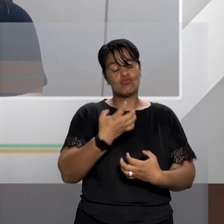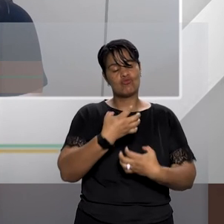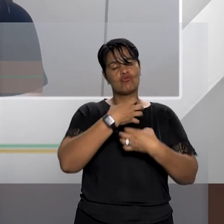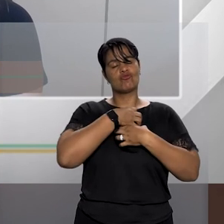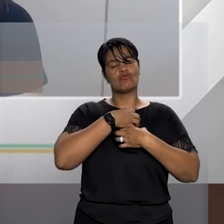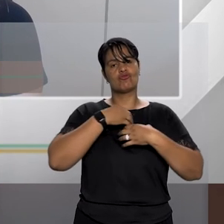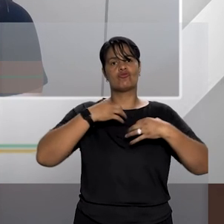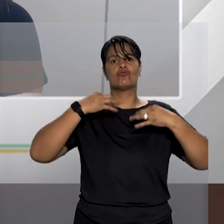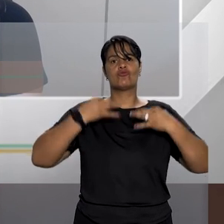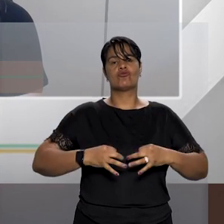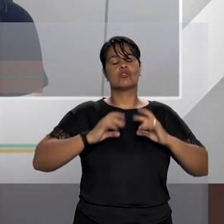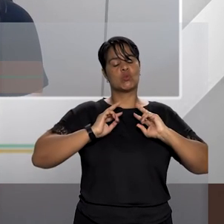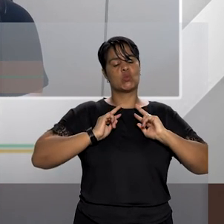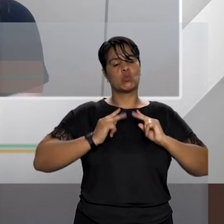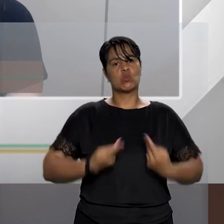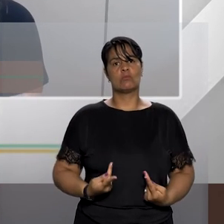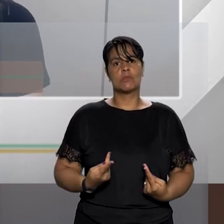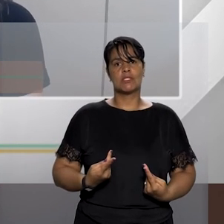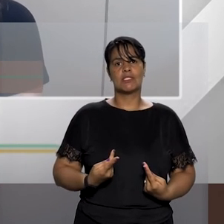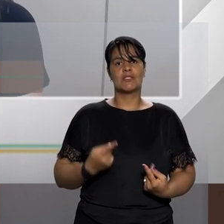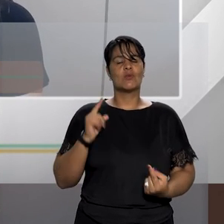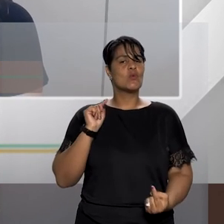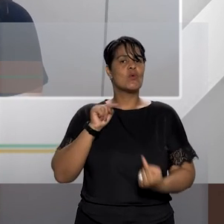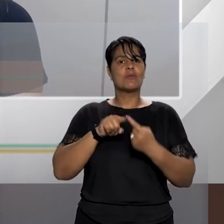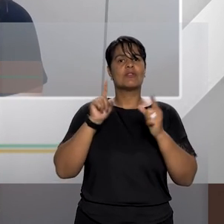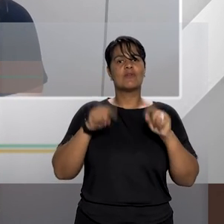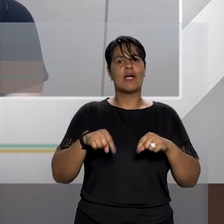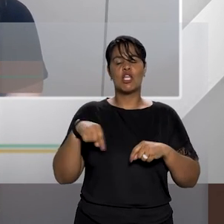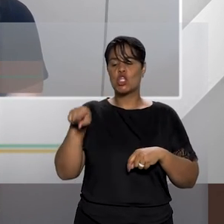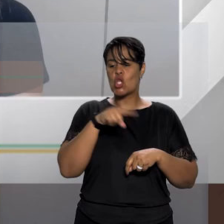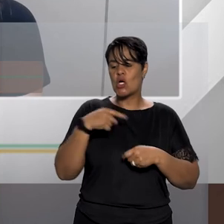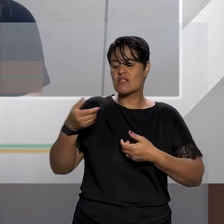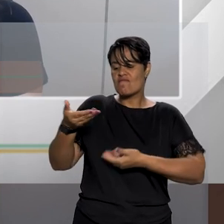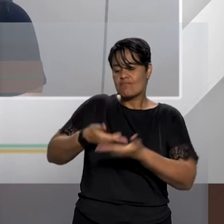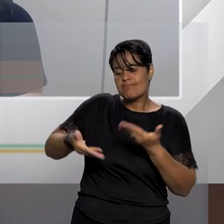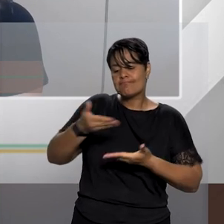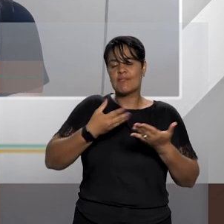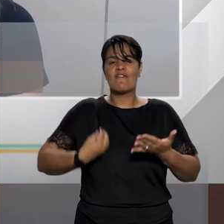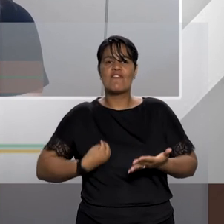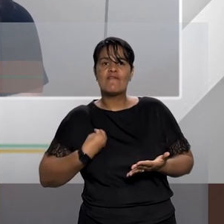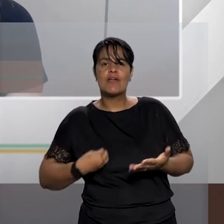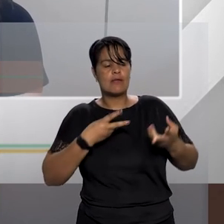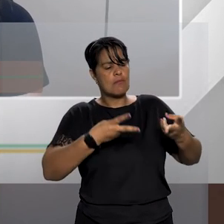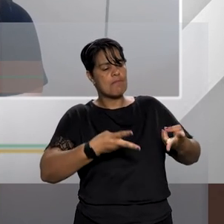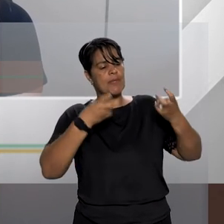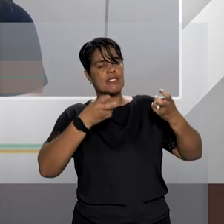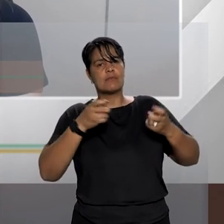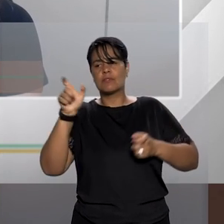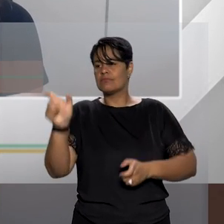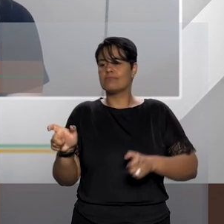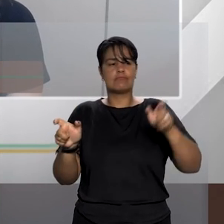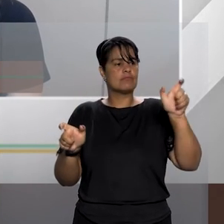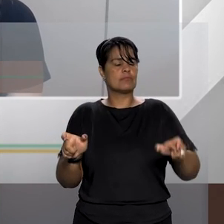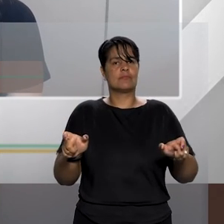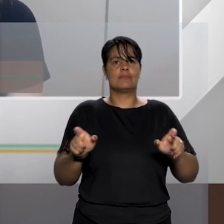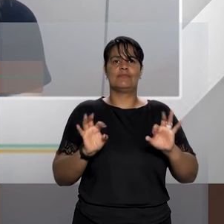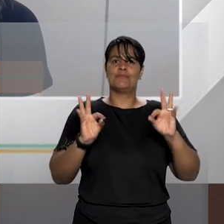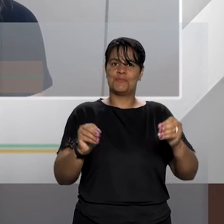sentido mesmo de estarmos vivendo e percebendo a pessoa e a dignidade que é inerente